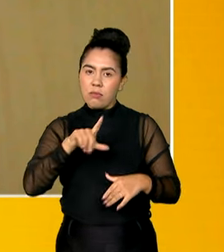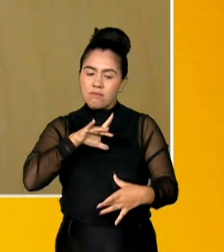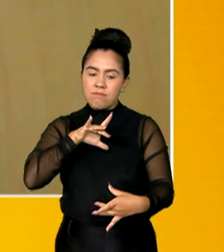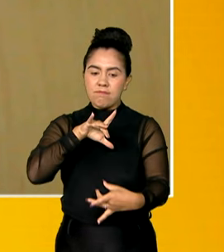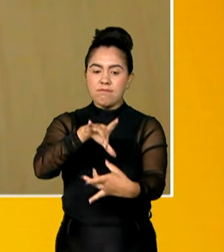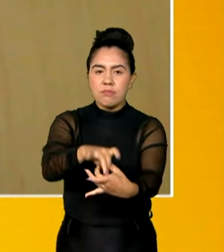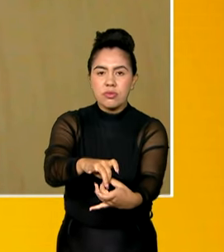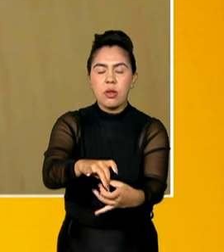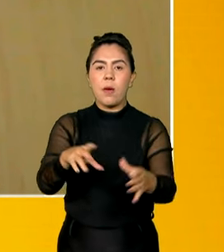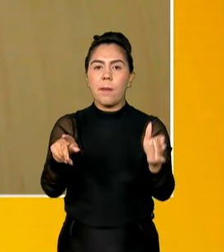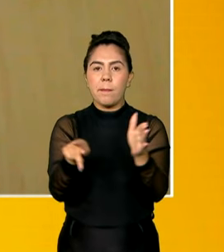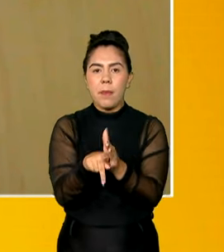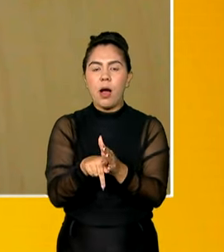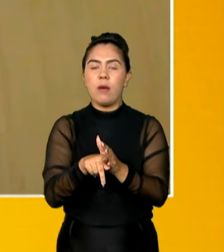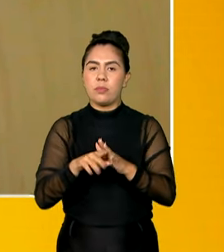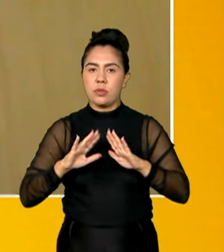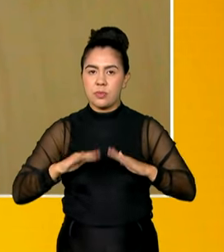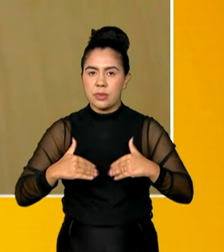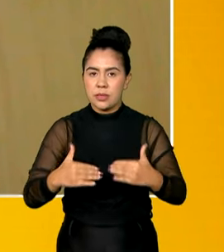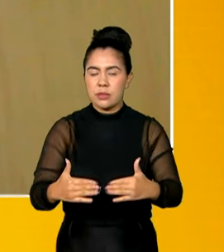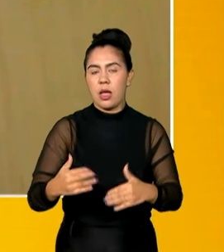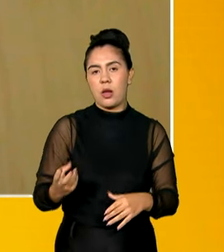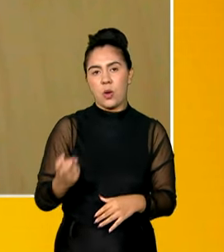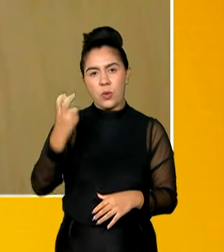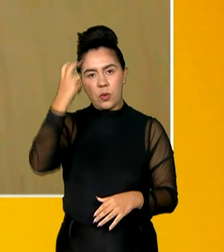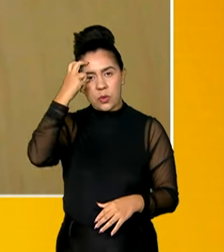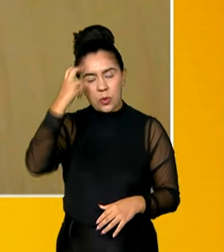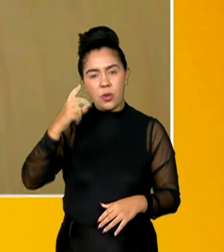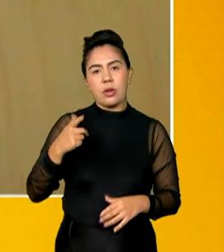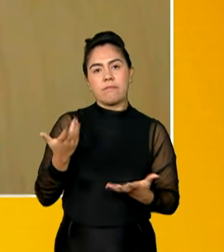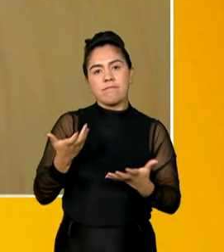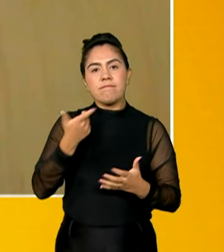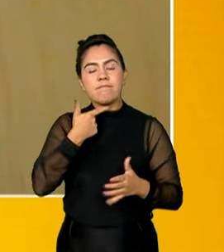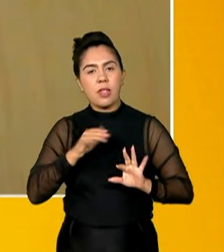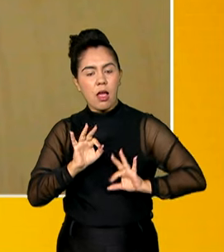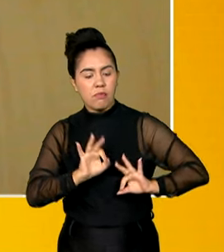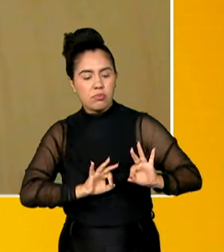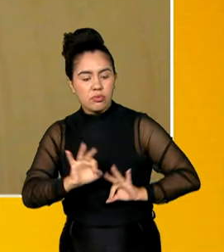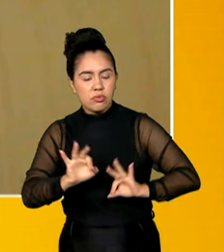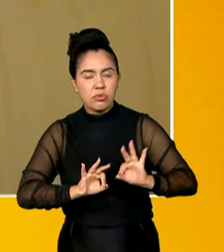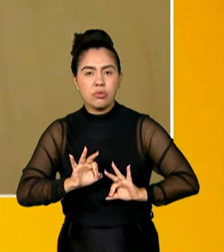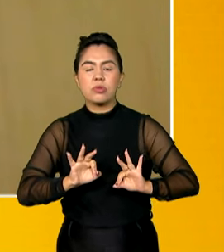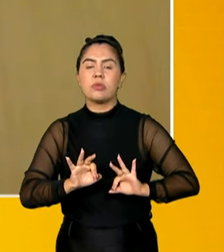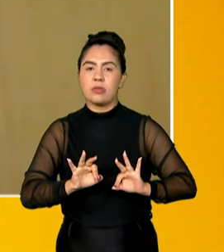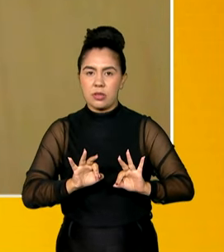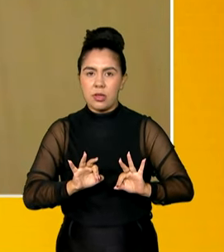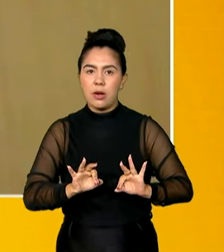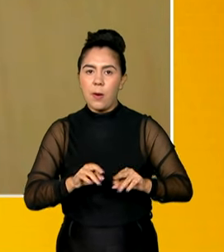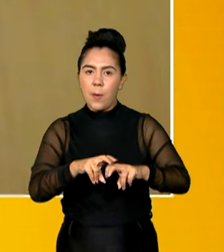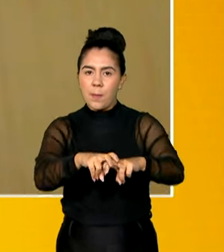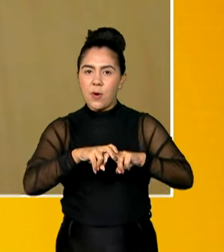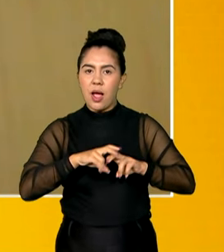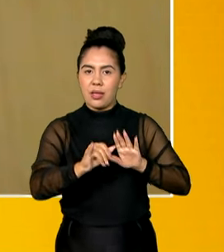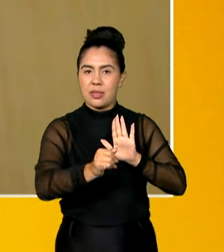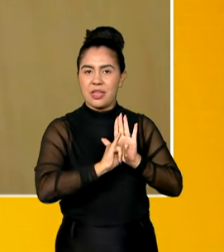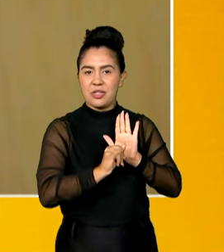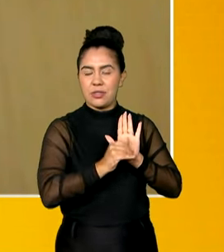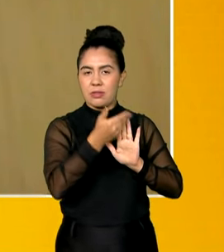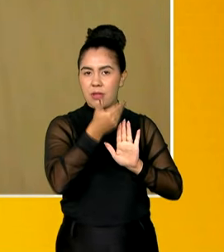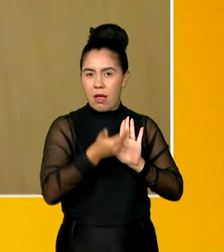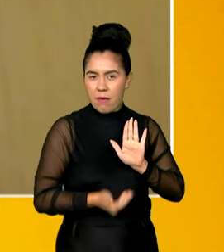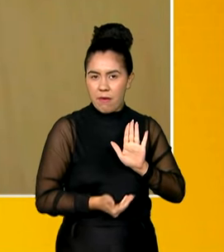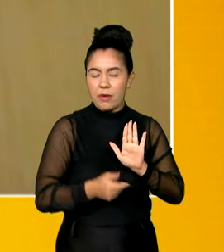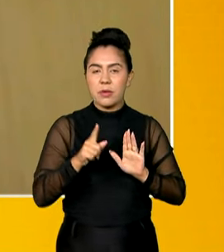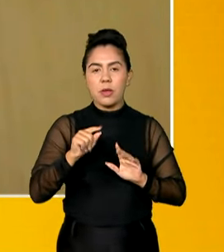ações que o Ministério da Cultura busca está desenvolvendo e publicizando através desse edital, que são as ações da nossa